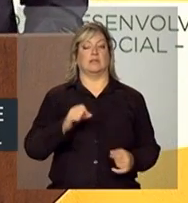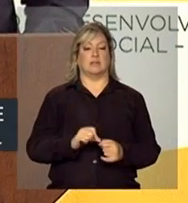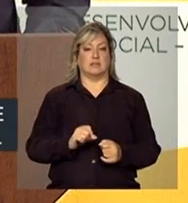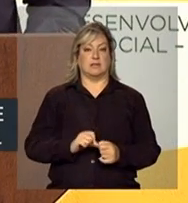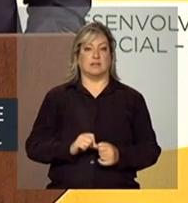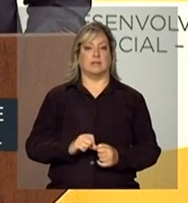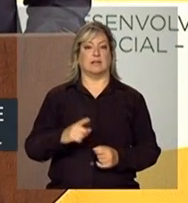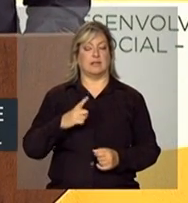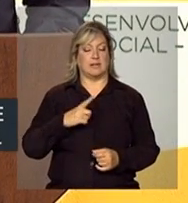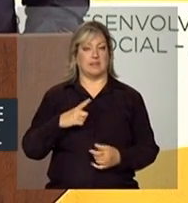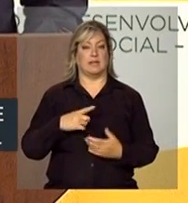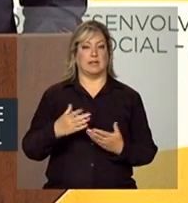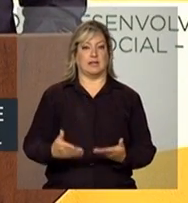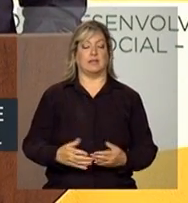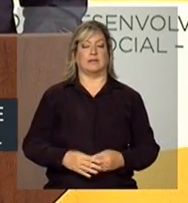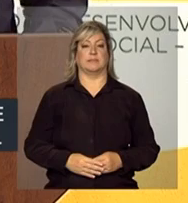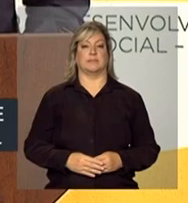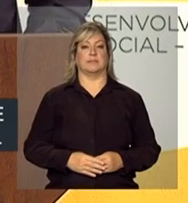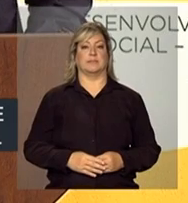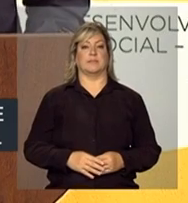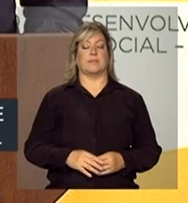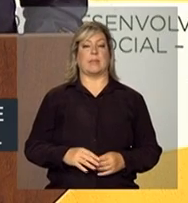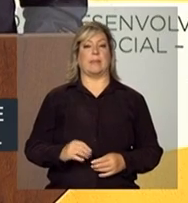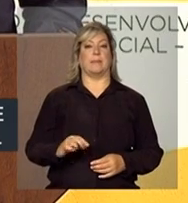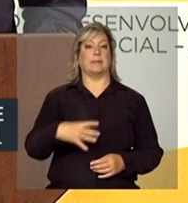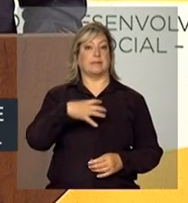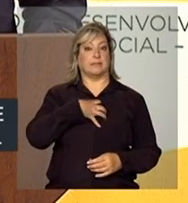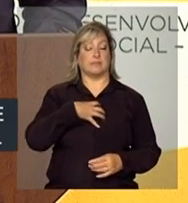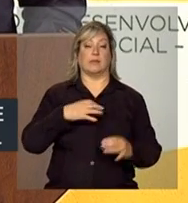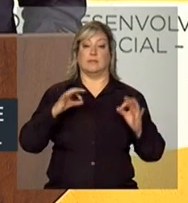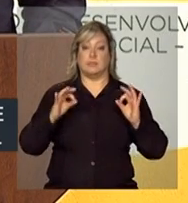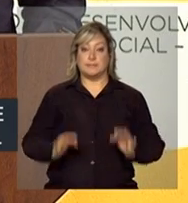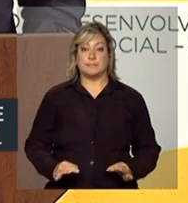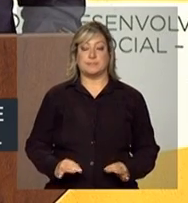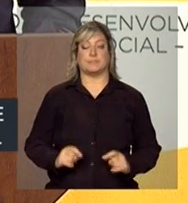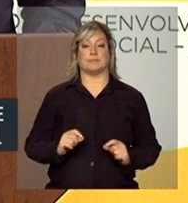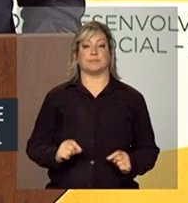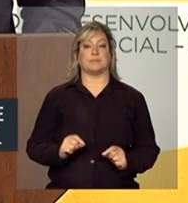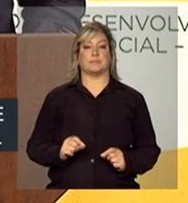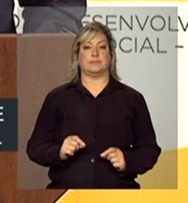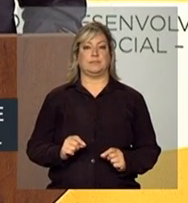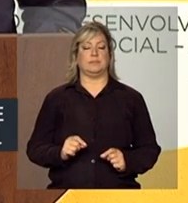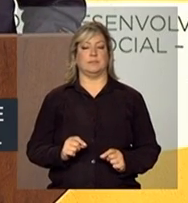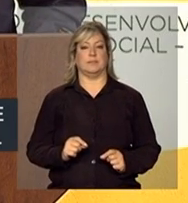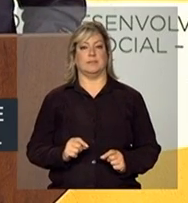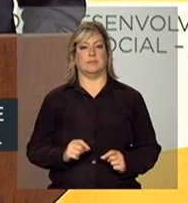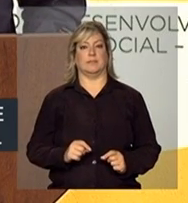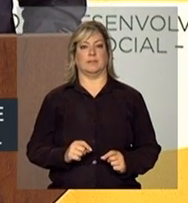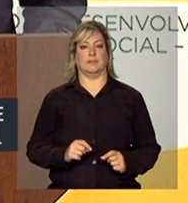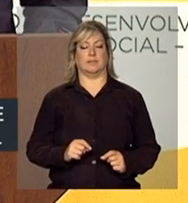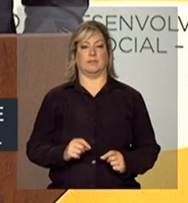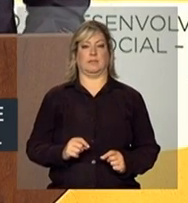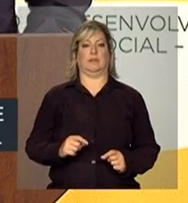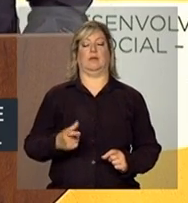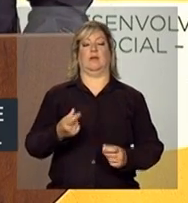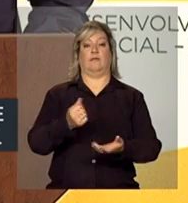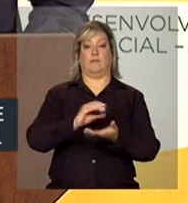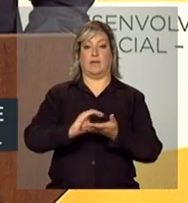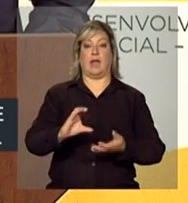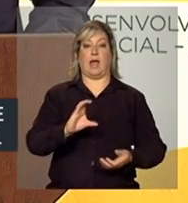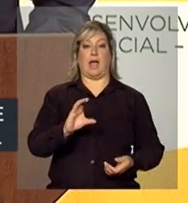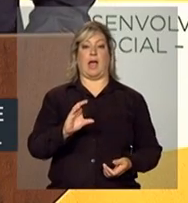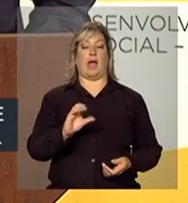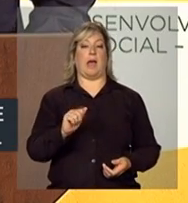lá, que nos dá a convicção de que o investimento em capital